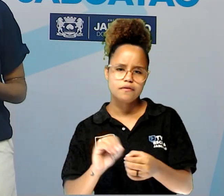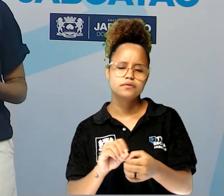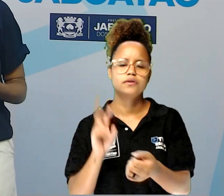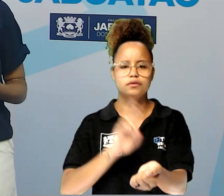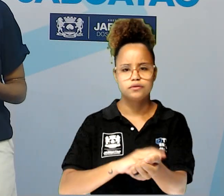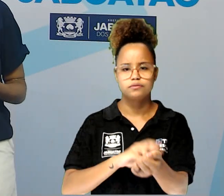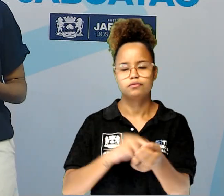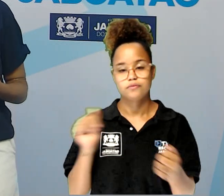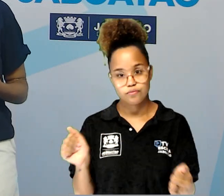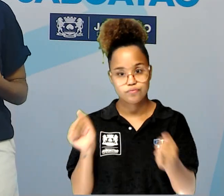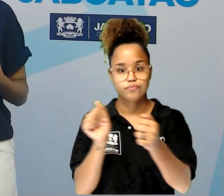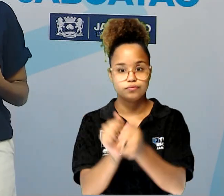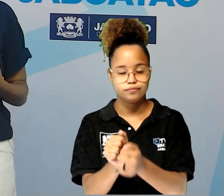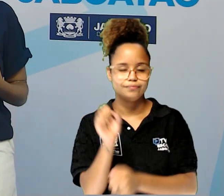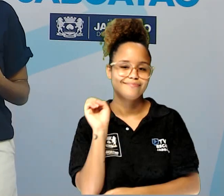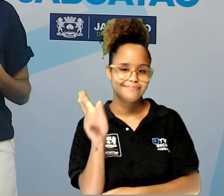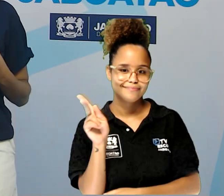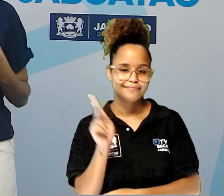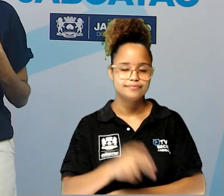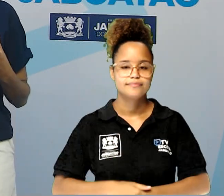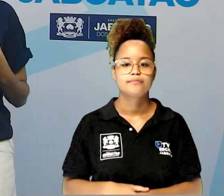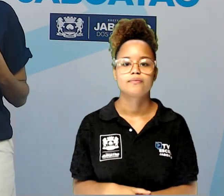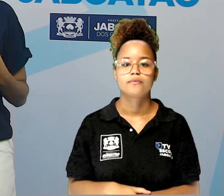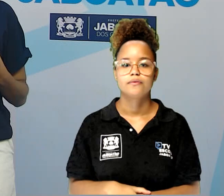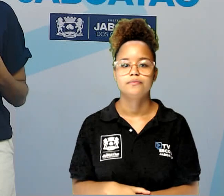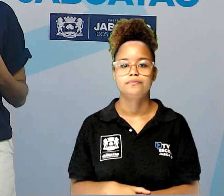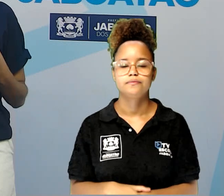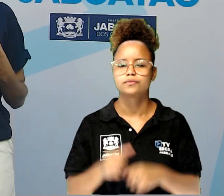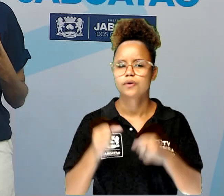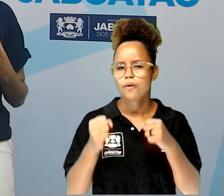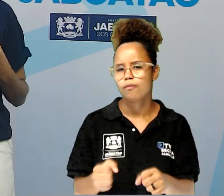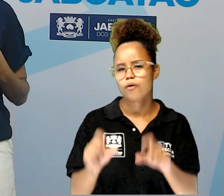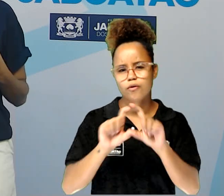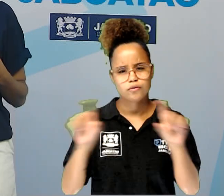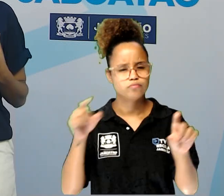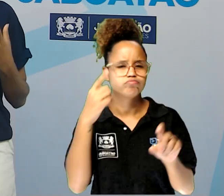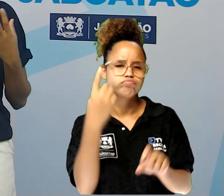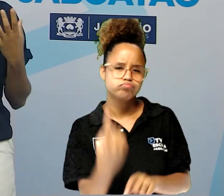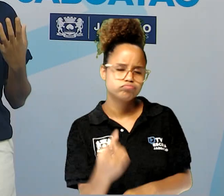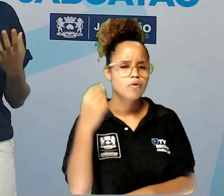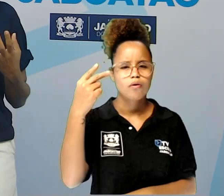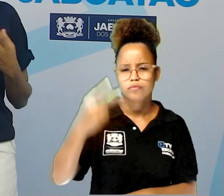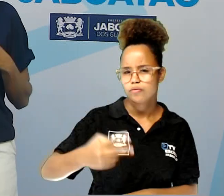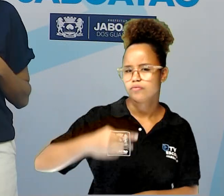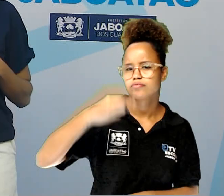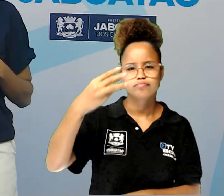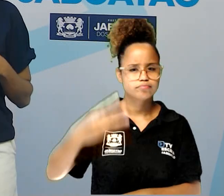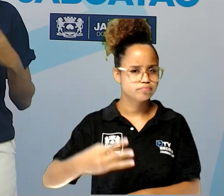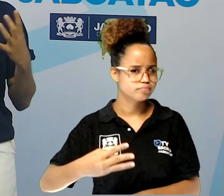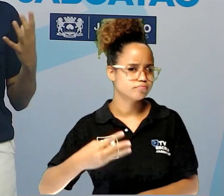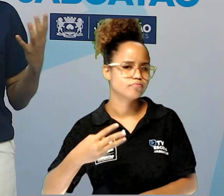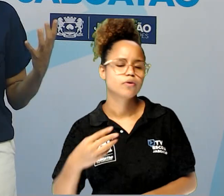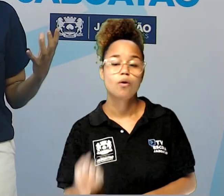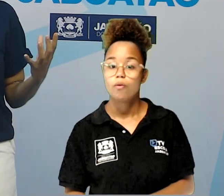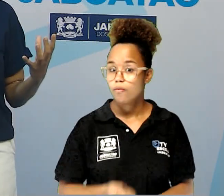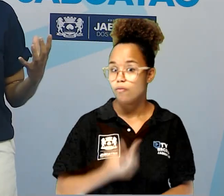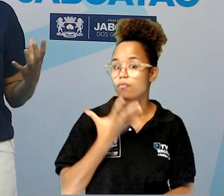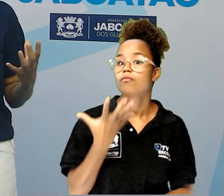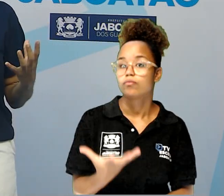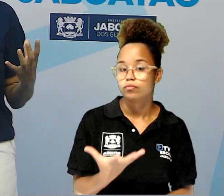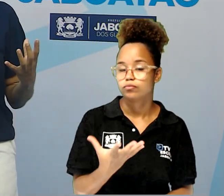acompanhar, ok? Pode ser um verso só, dois, três, um poema